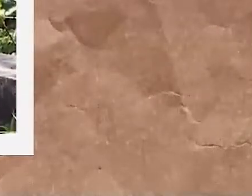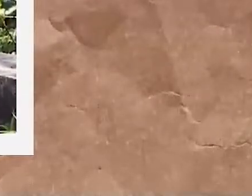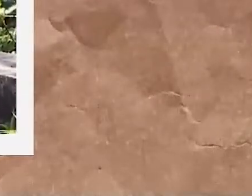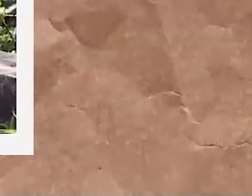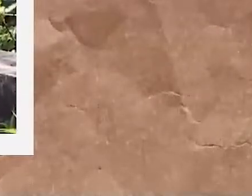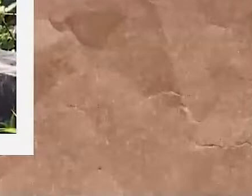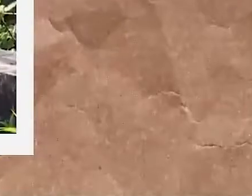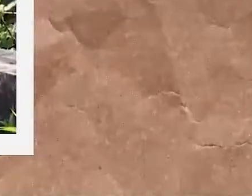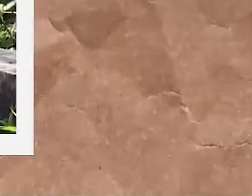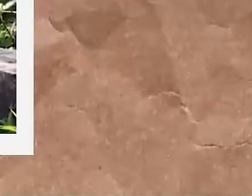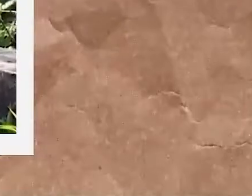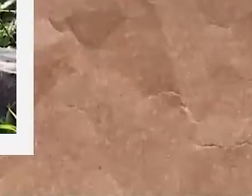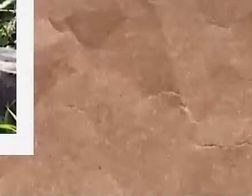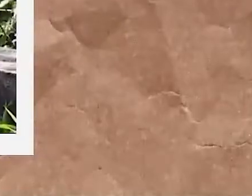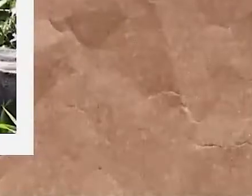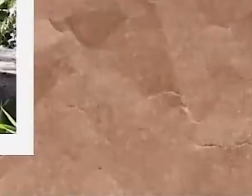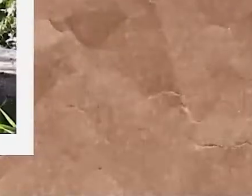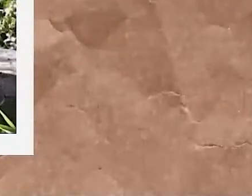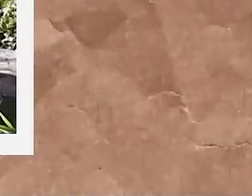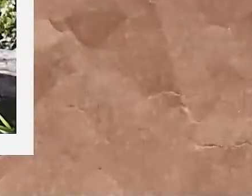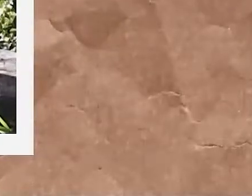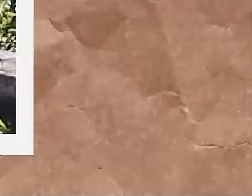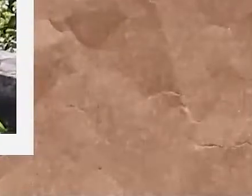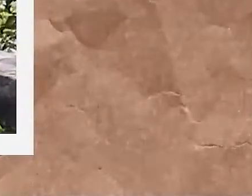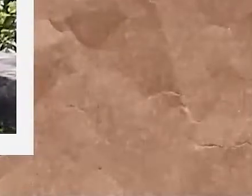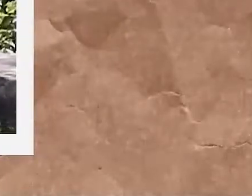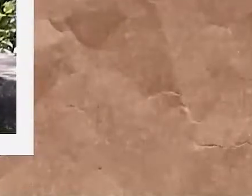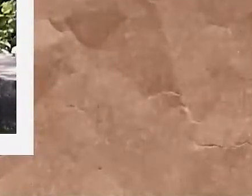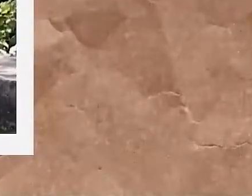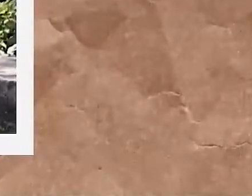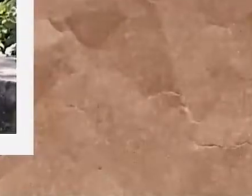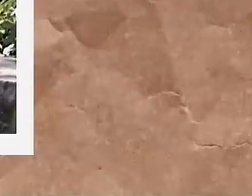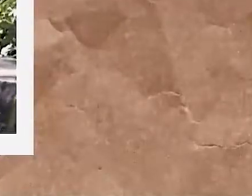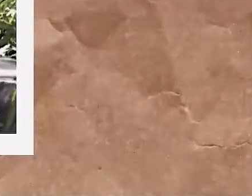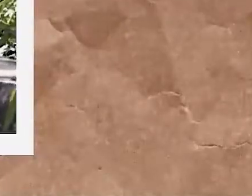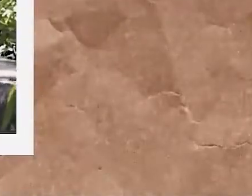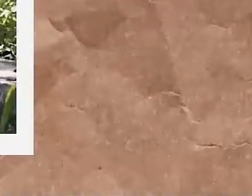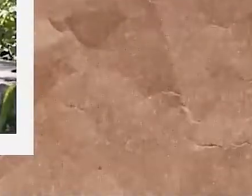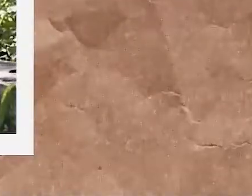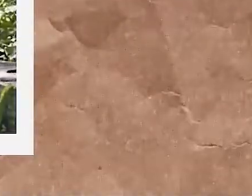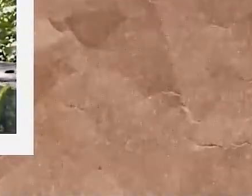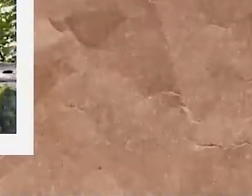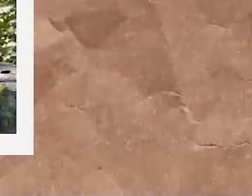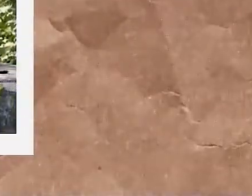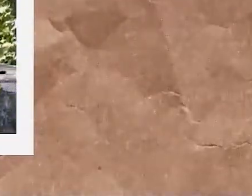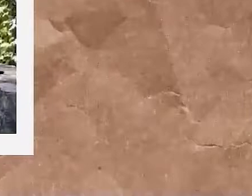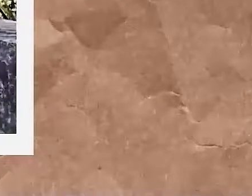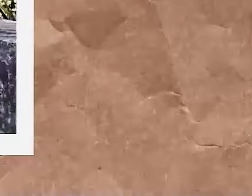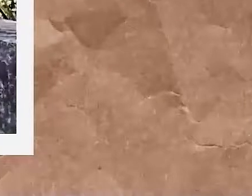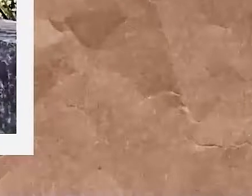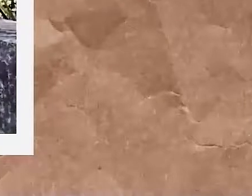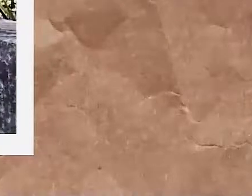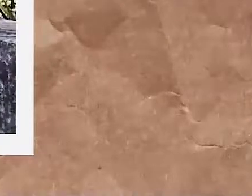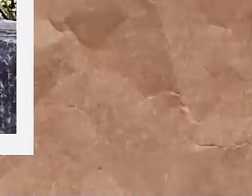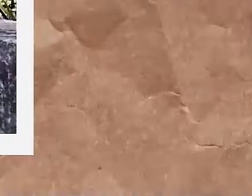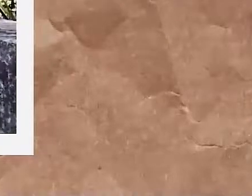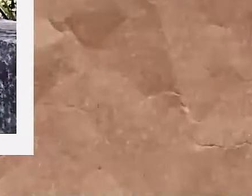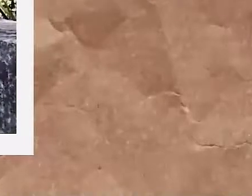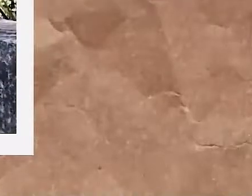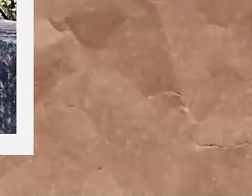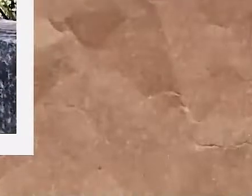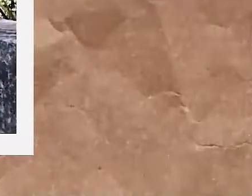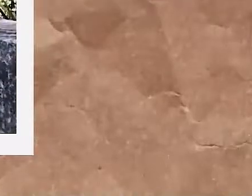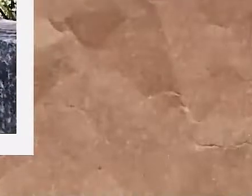Quando nós pensamos e agimos de forma sustentável, garantimos um futuro melhor para a nossa cidade e também para todos vocês. Por isso,